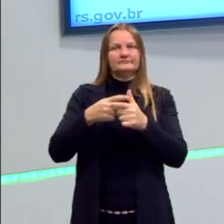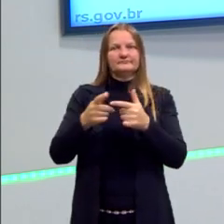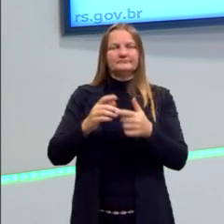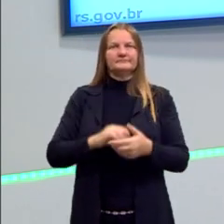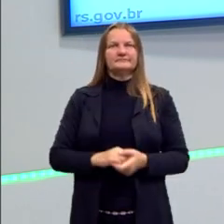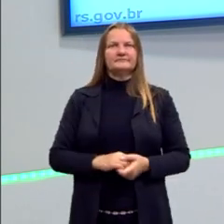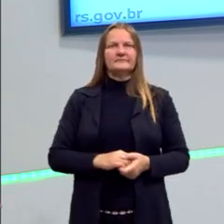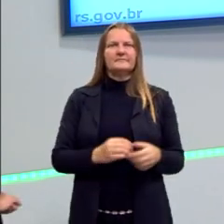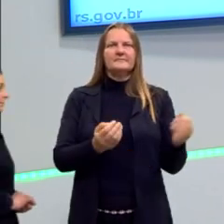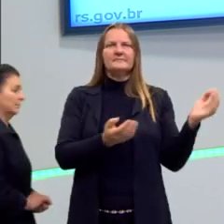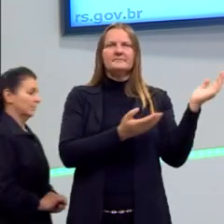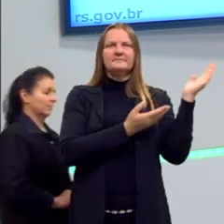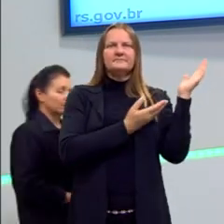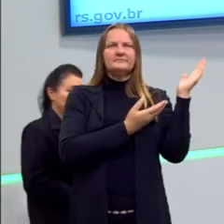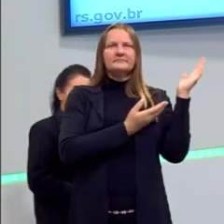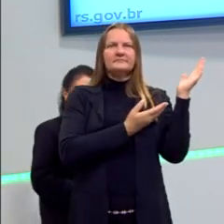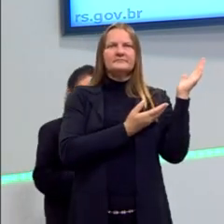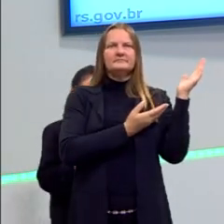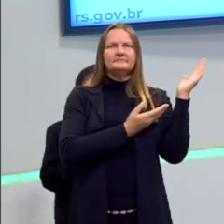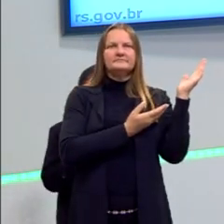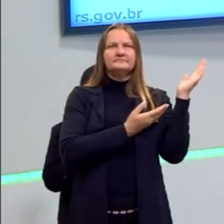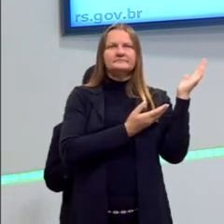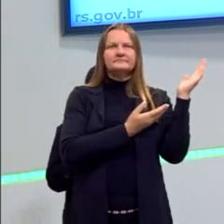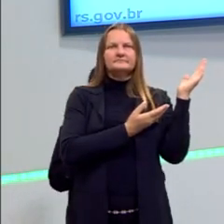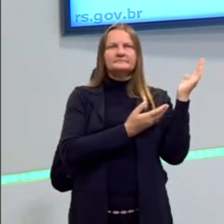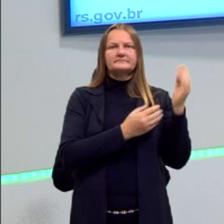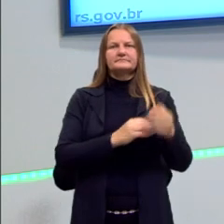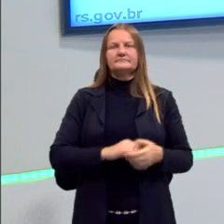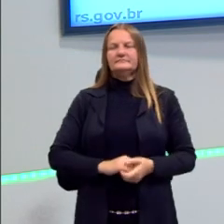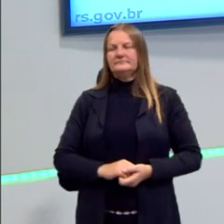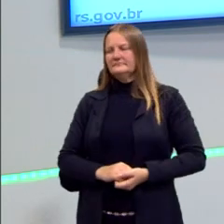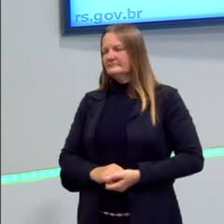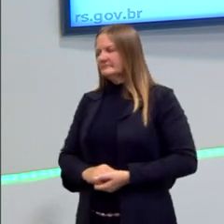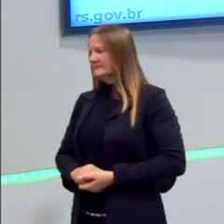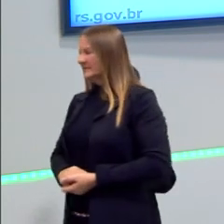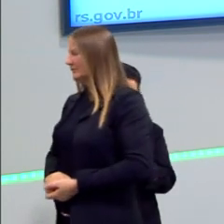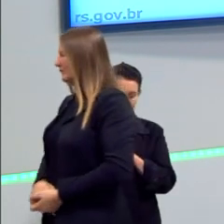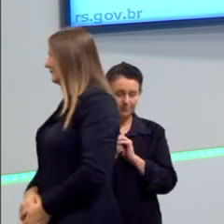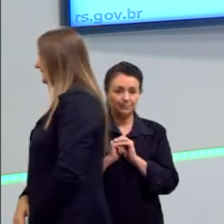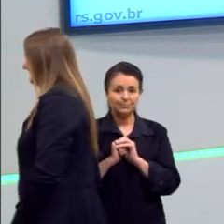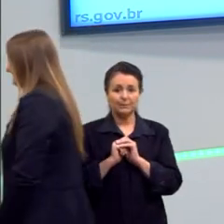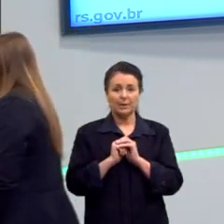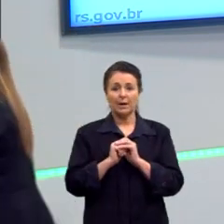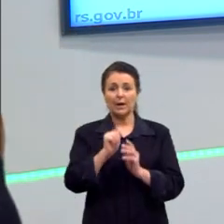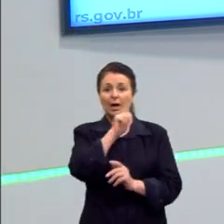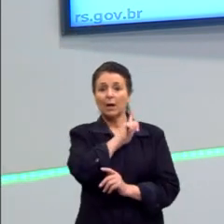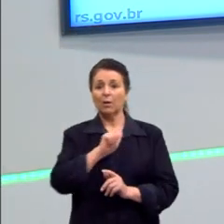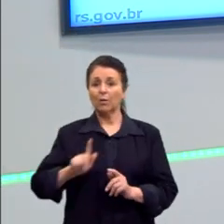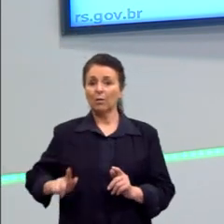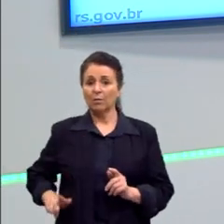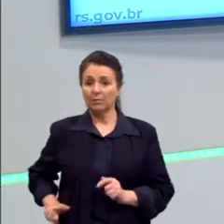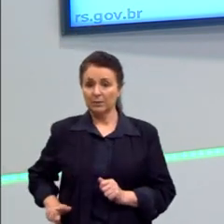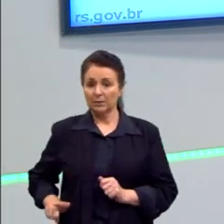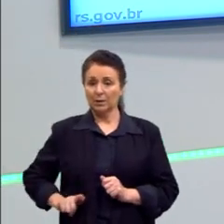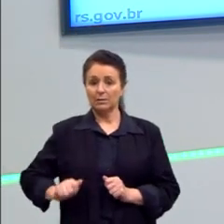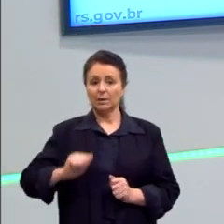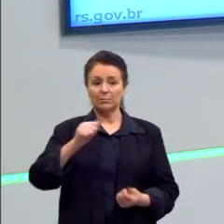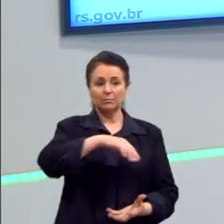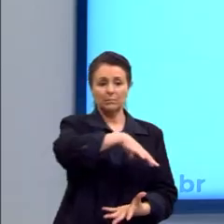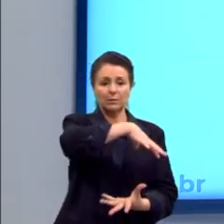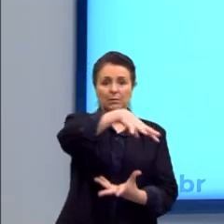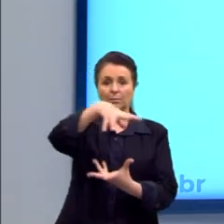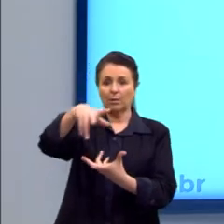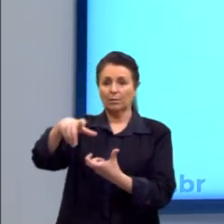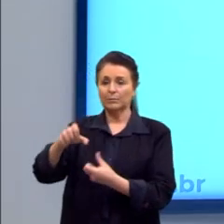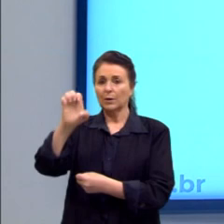Olha só, então, a questão da governança global. Nós somos estados, mas os problemas são globais. Os